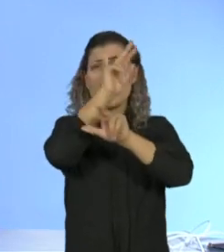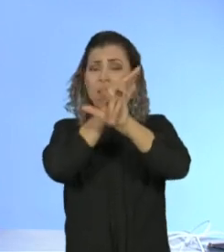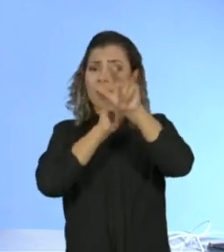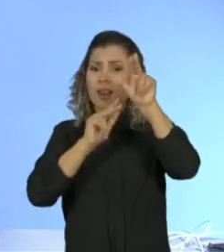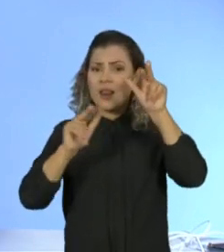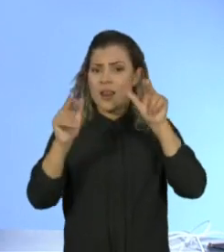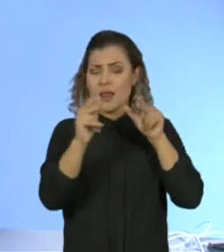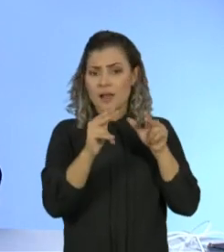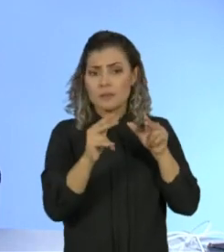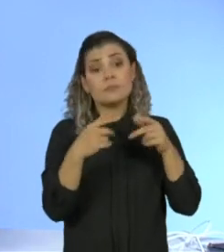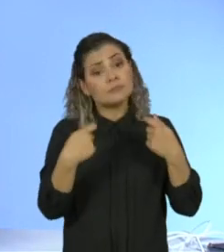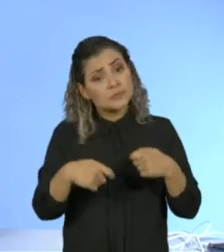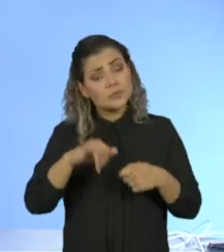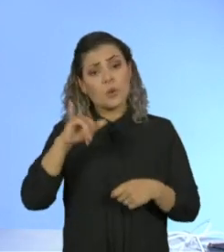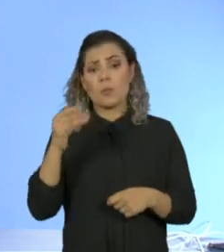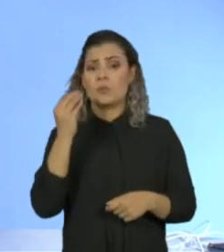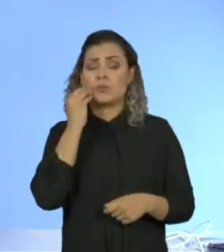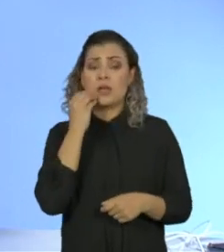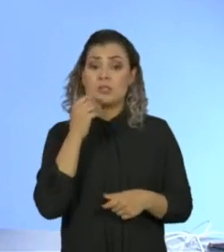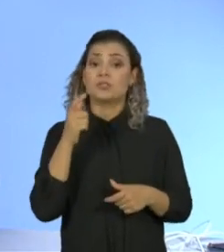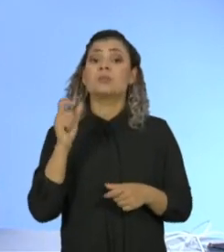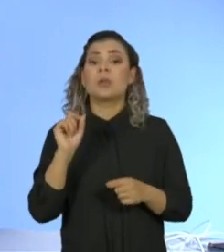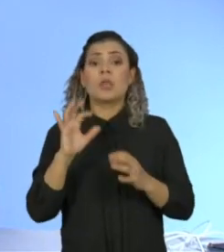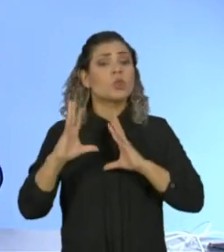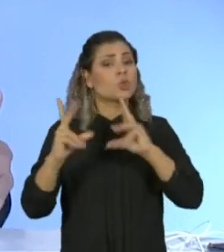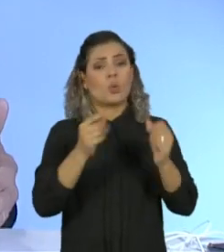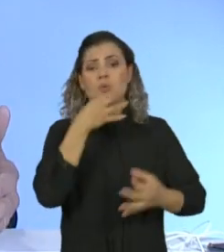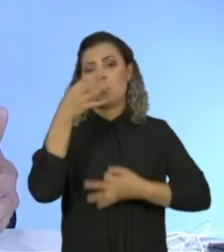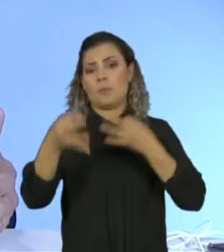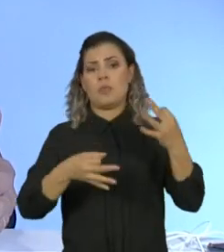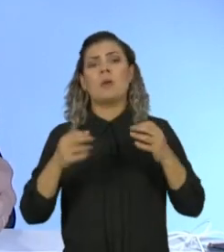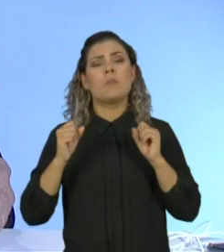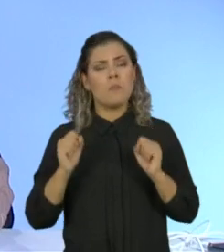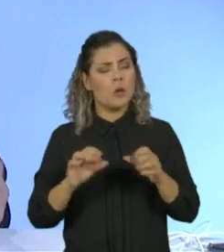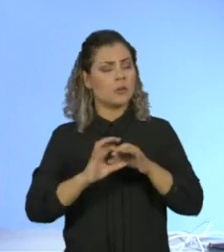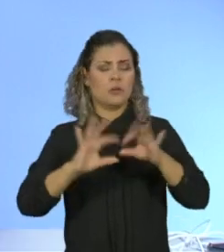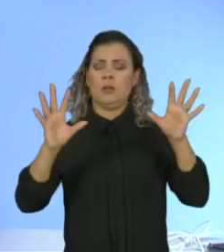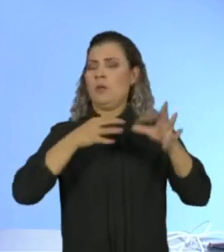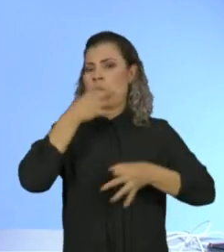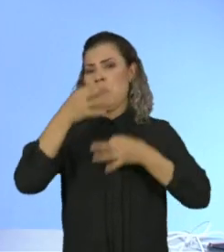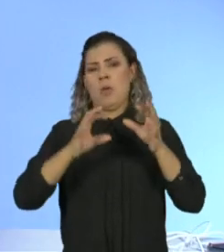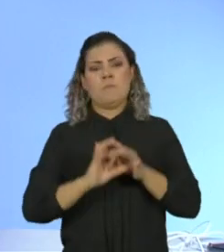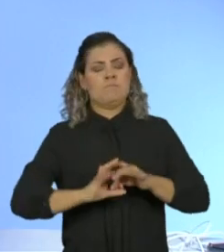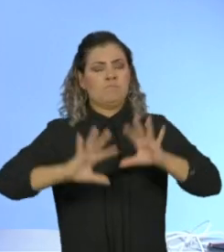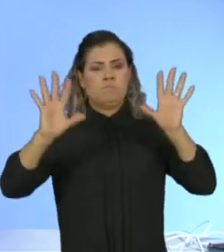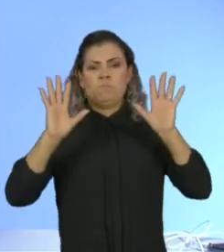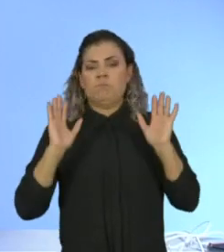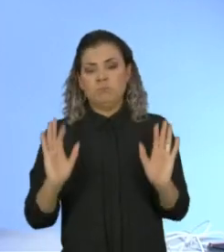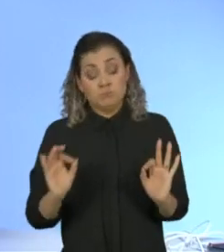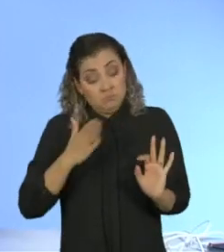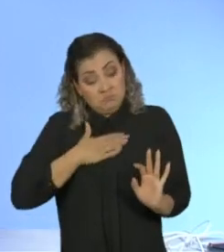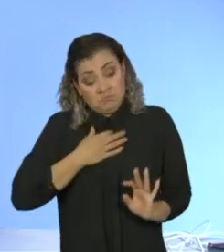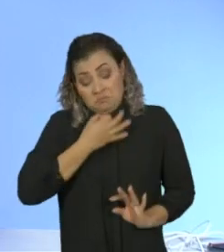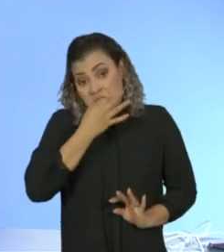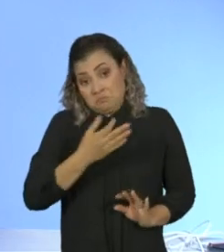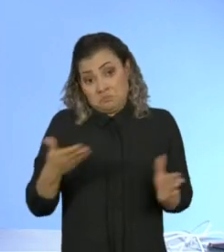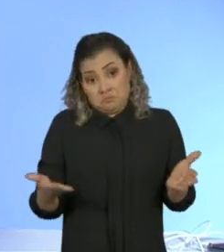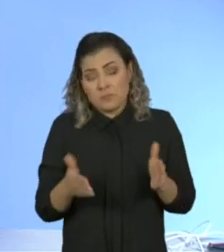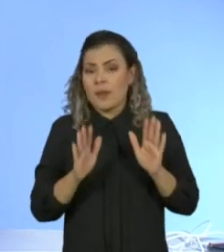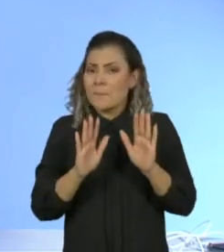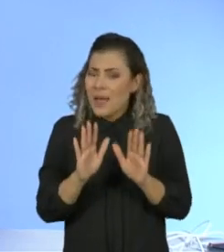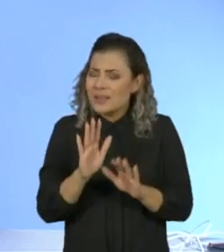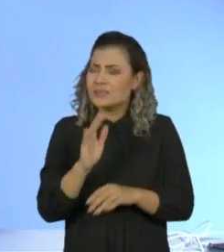Então, acho que tem que ter espaços para ouvir a todos, todos os segmentos. Esse é, pelo menos, aquilo que eu defendo agora.